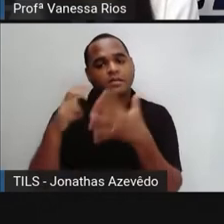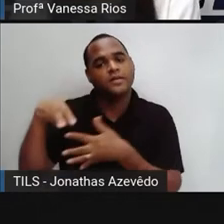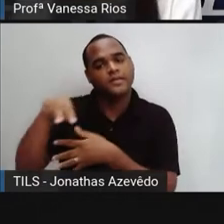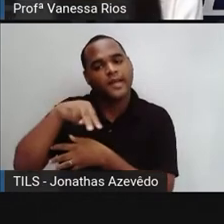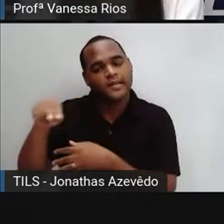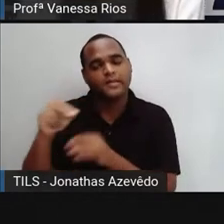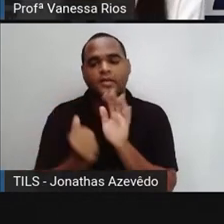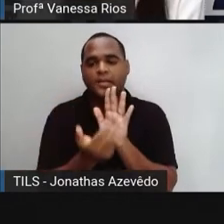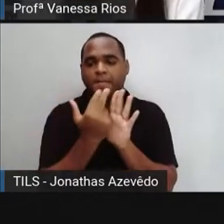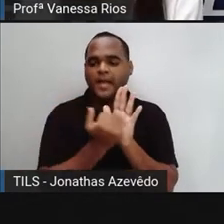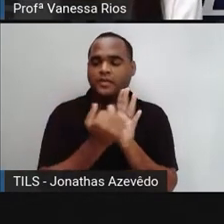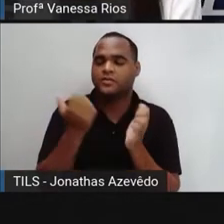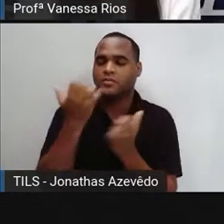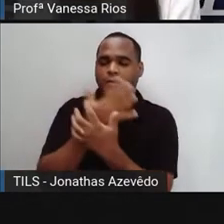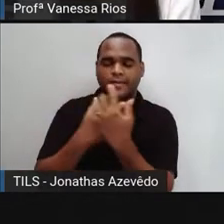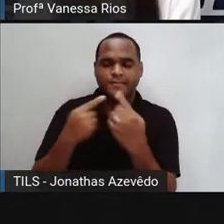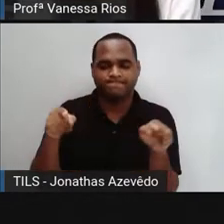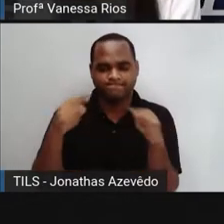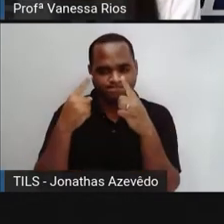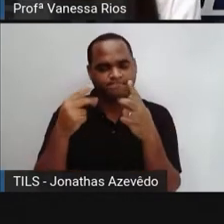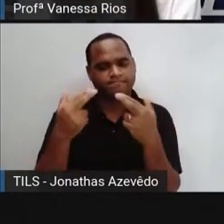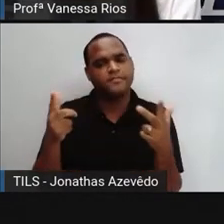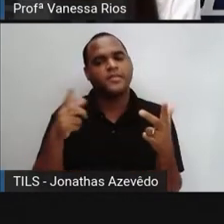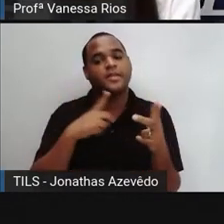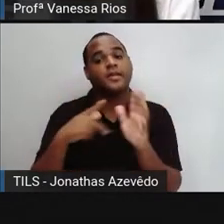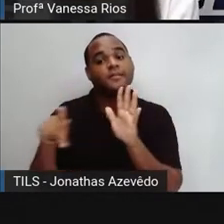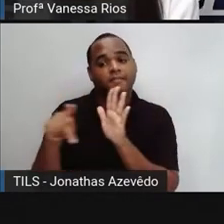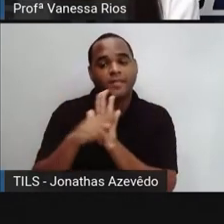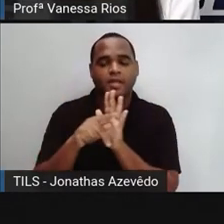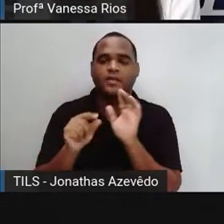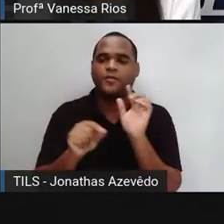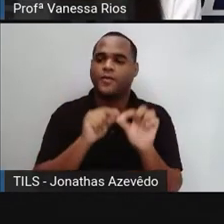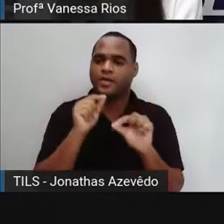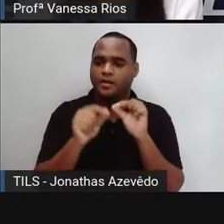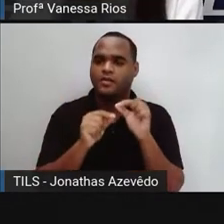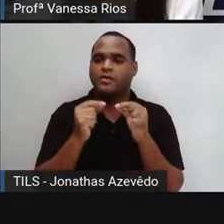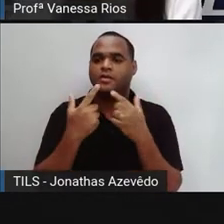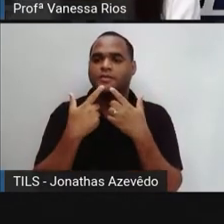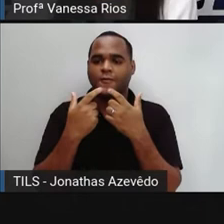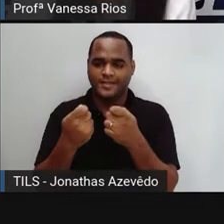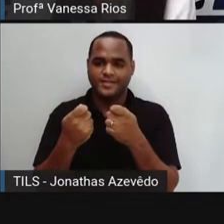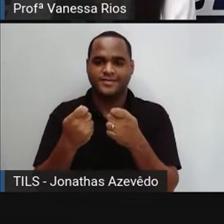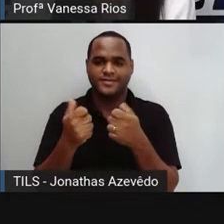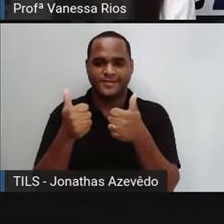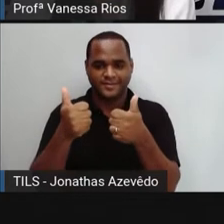imagem, uma música, também fazem parte da linguagem.